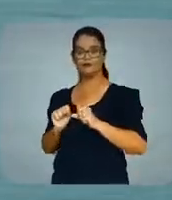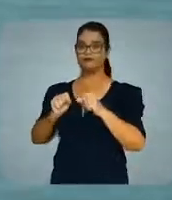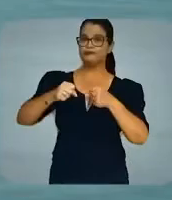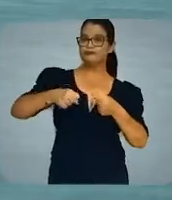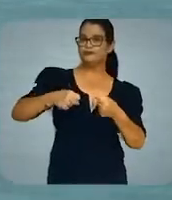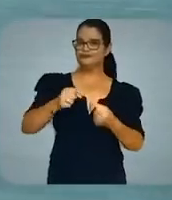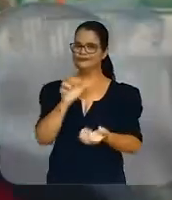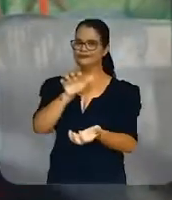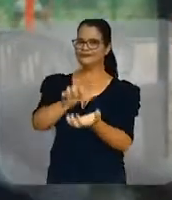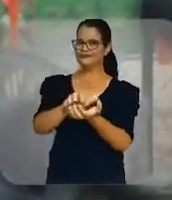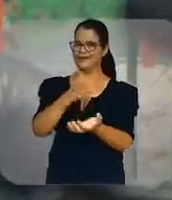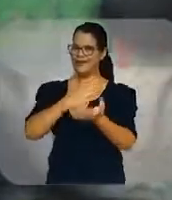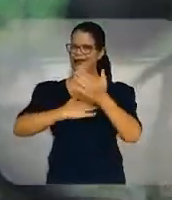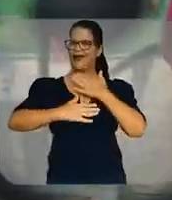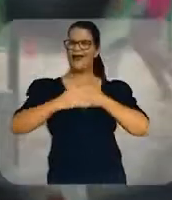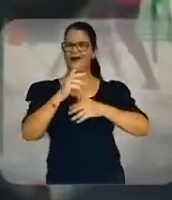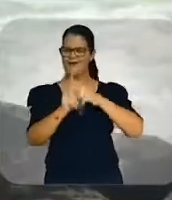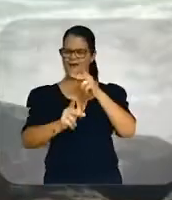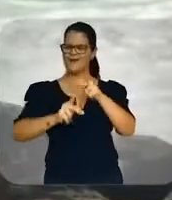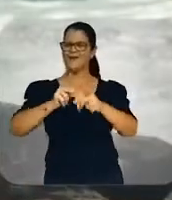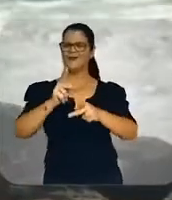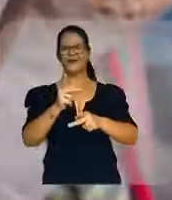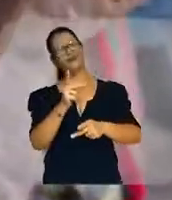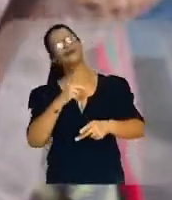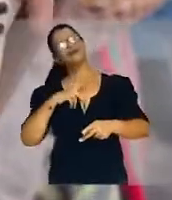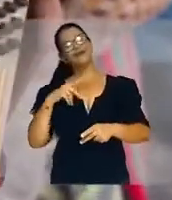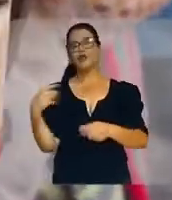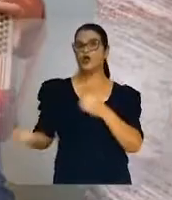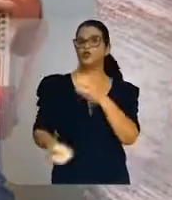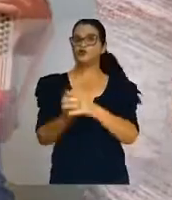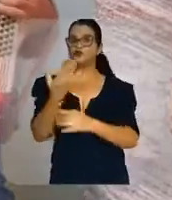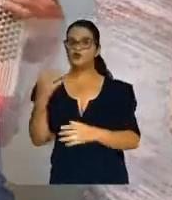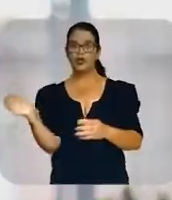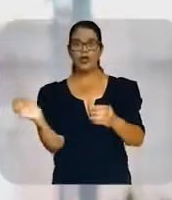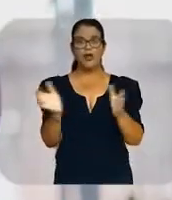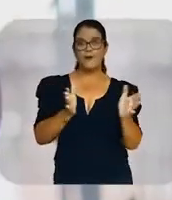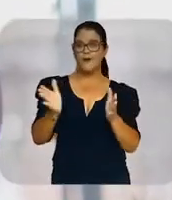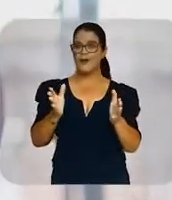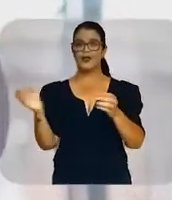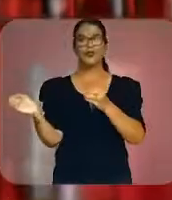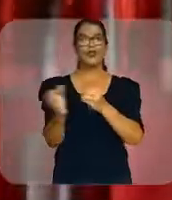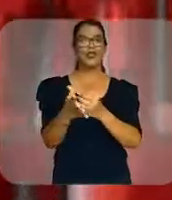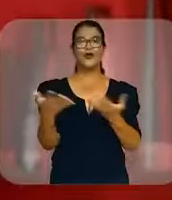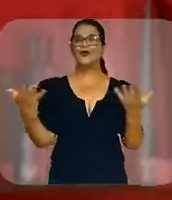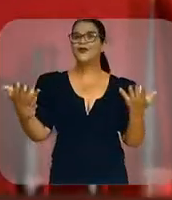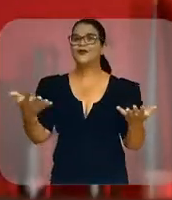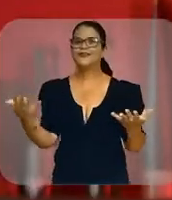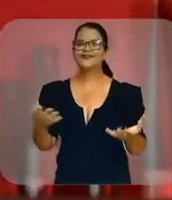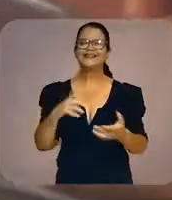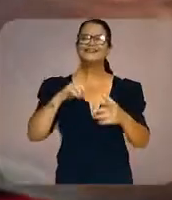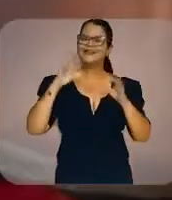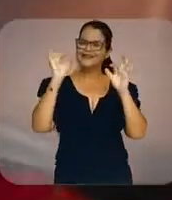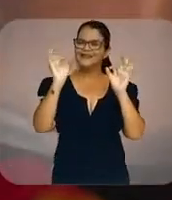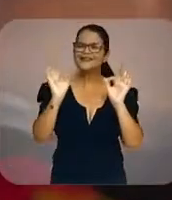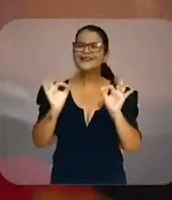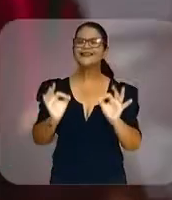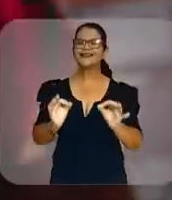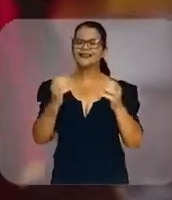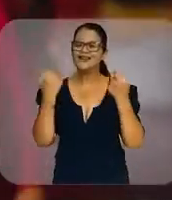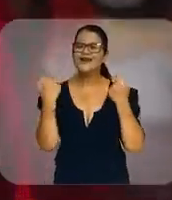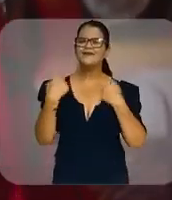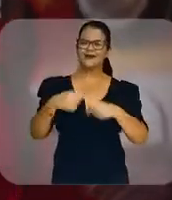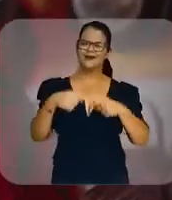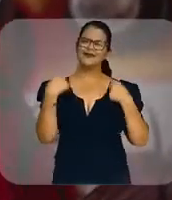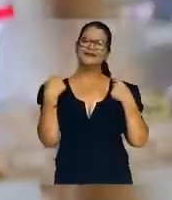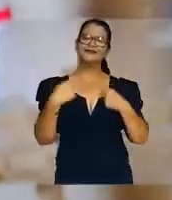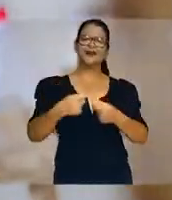Meu bravo Pernambuco, só segue o seu povo, que o som de um tempo novo tá vindo no ar. Carregando a certeza que a gente